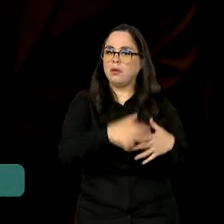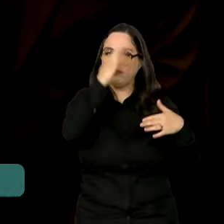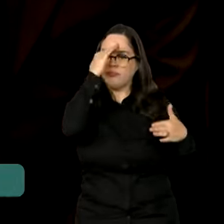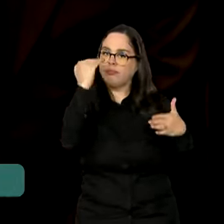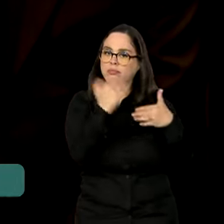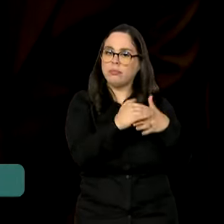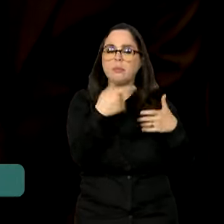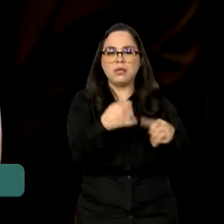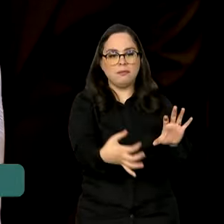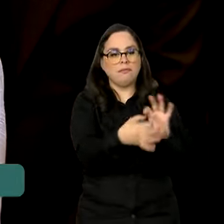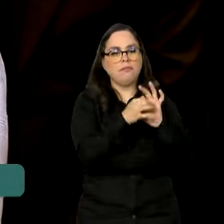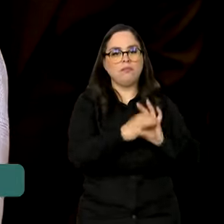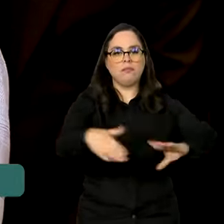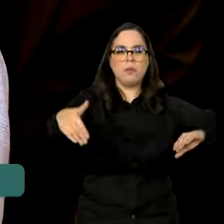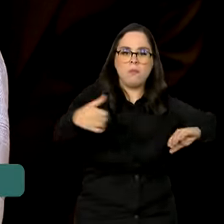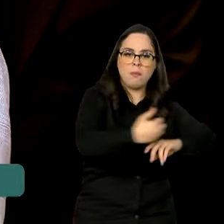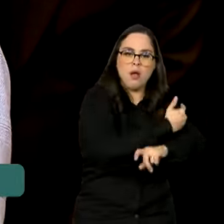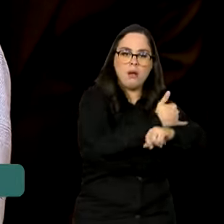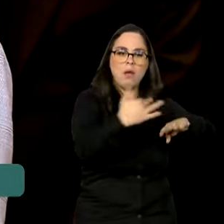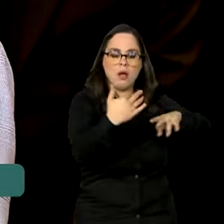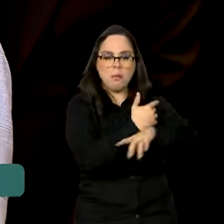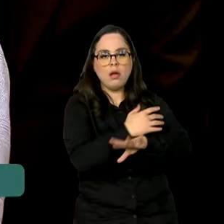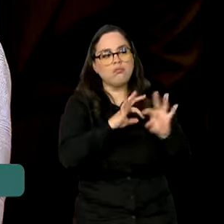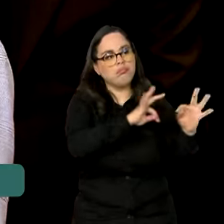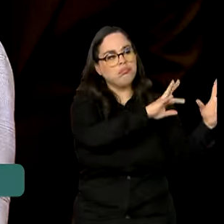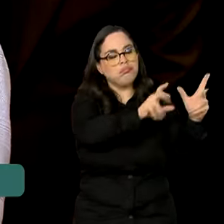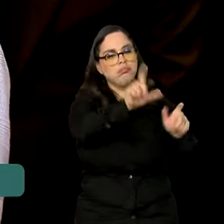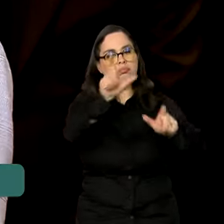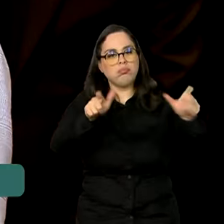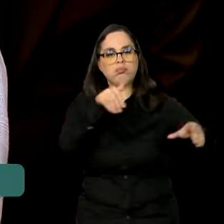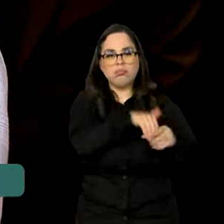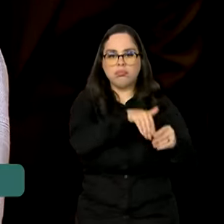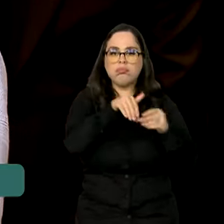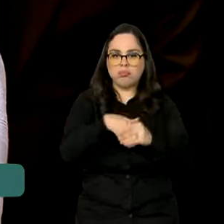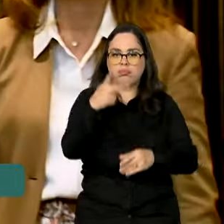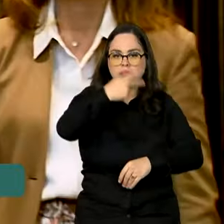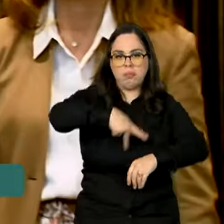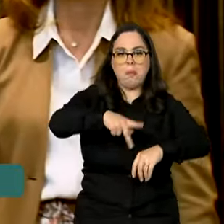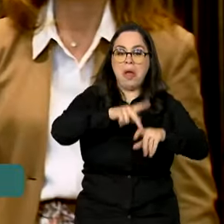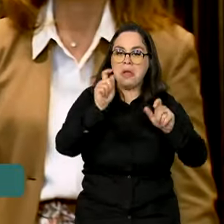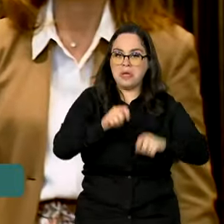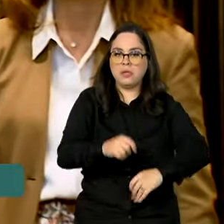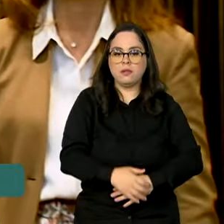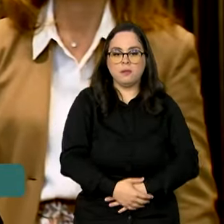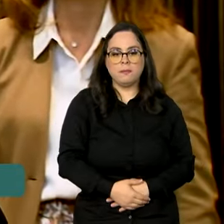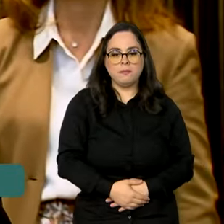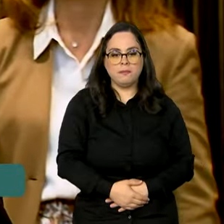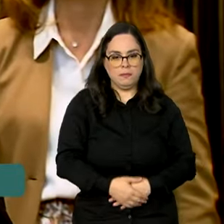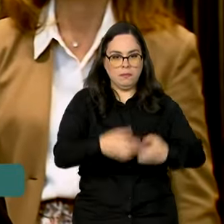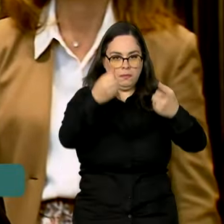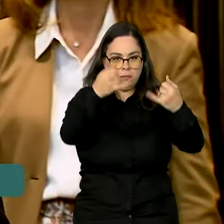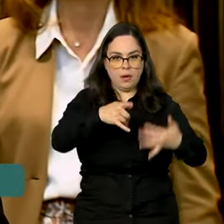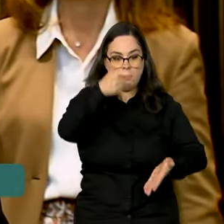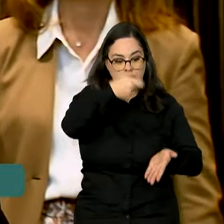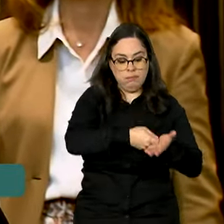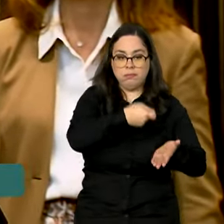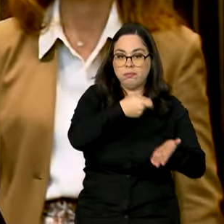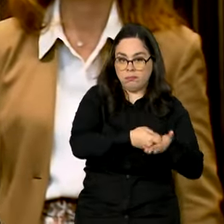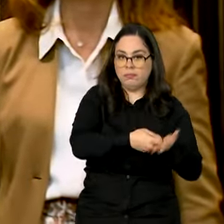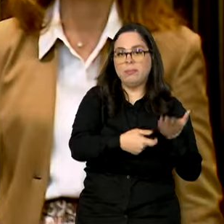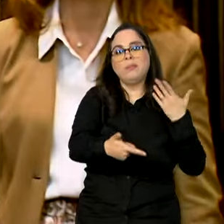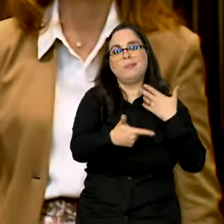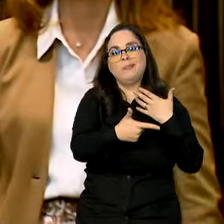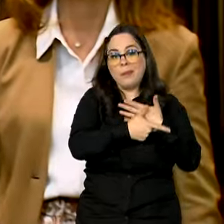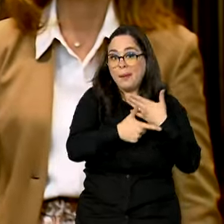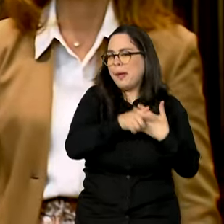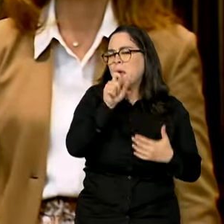Garantir o livre trânsito, a livre locomoção de todas as pessoas eleitoras no país. Esta é uma obrigação do Estado e